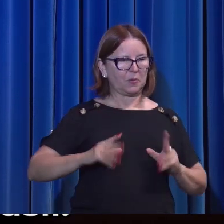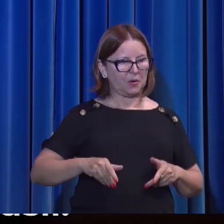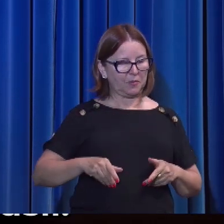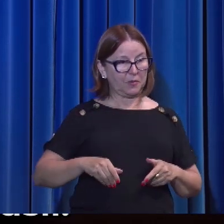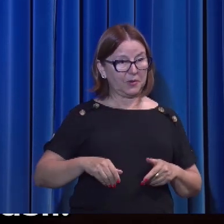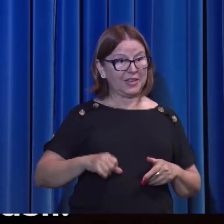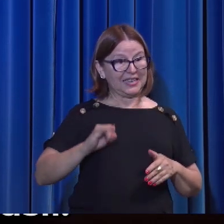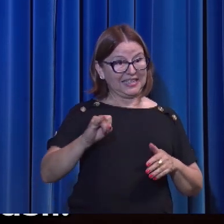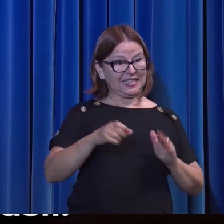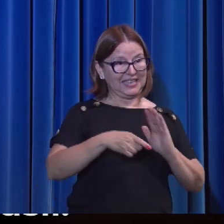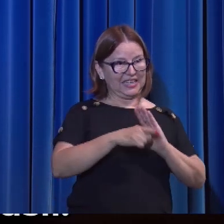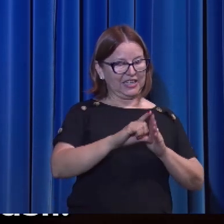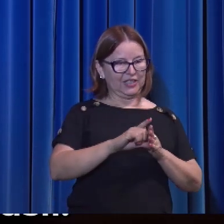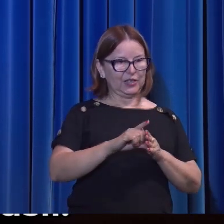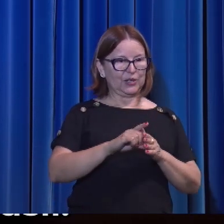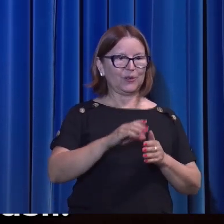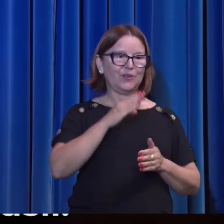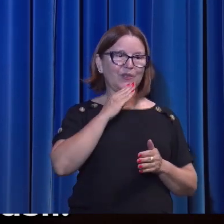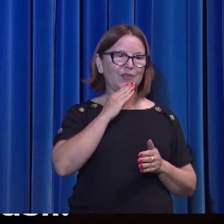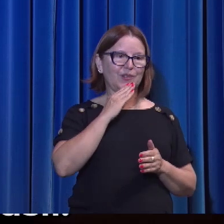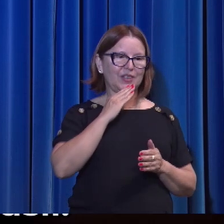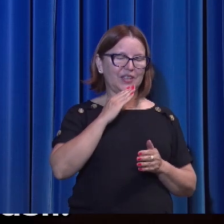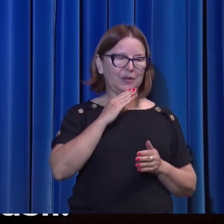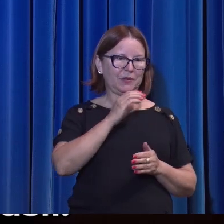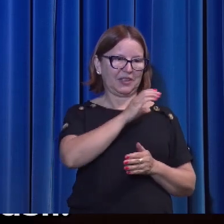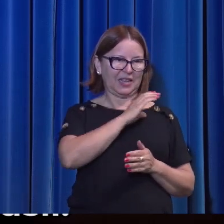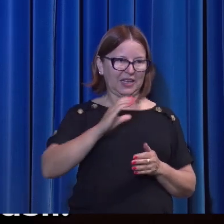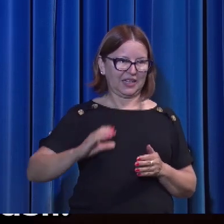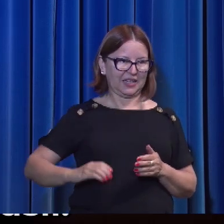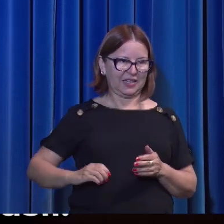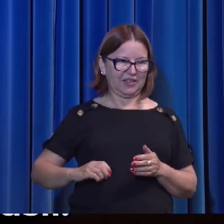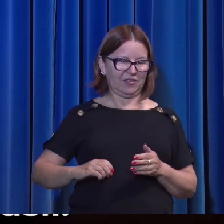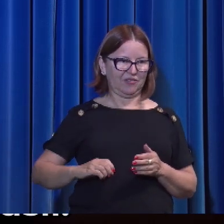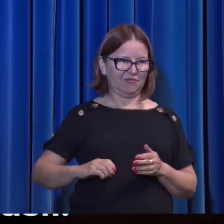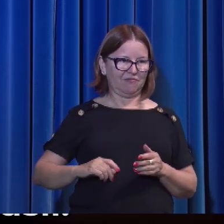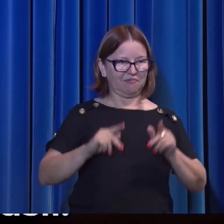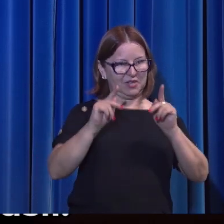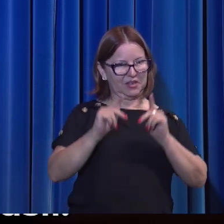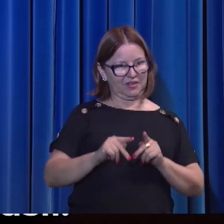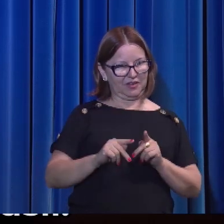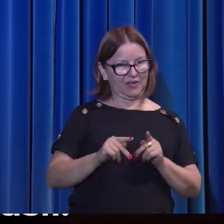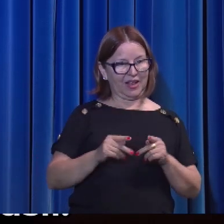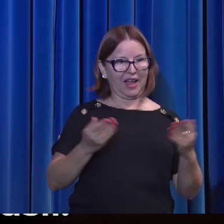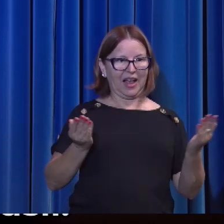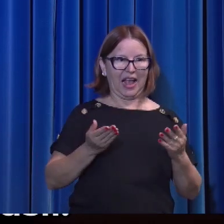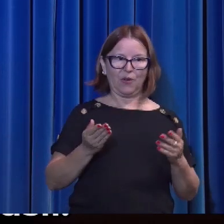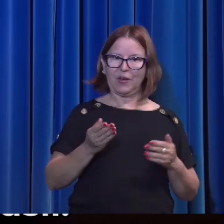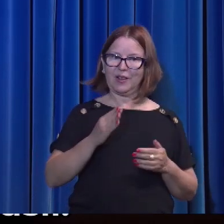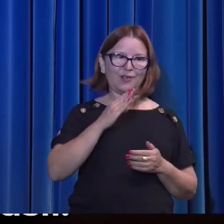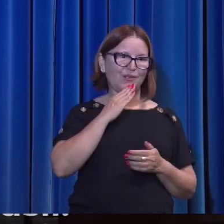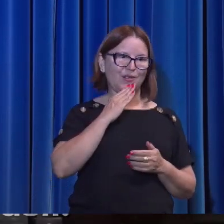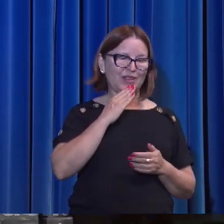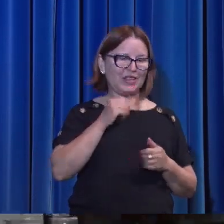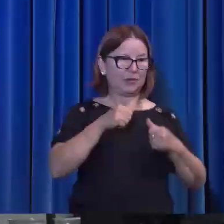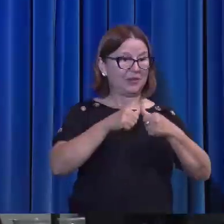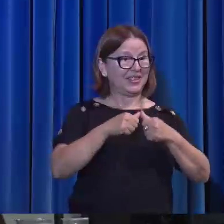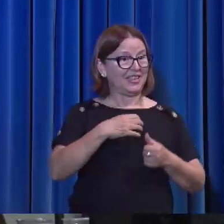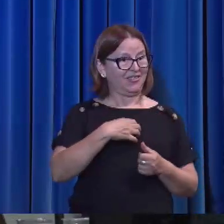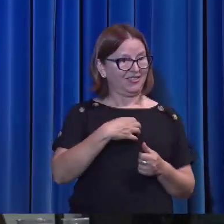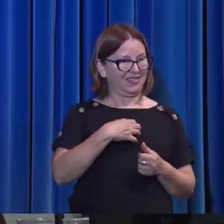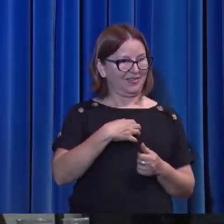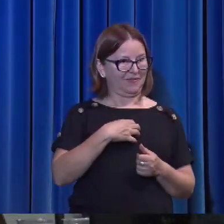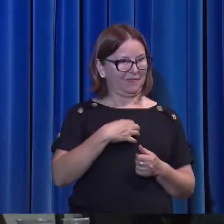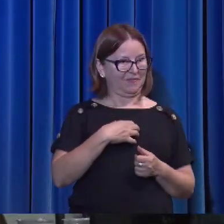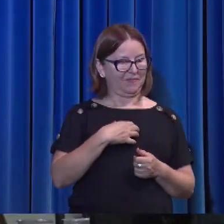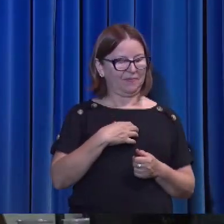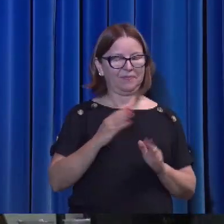Cristo segundo a carne, já agora não o conhecemos deste modo. No tempo que Jesus